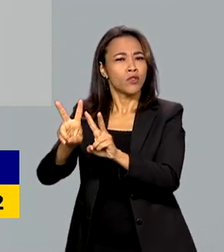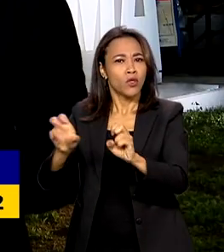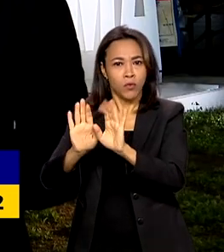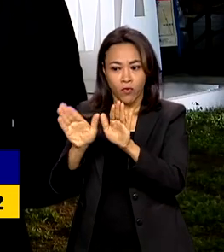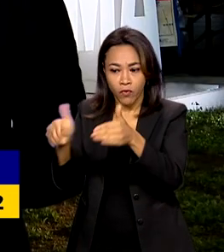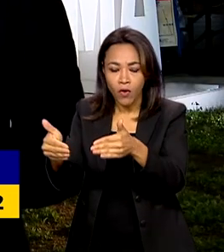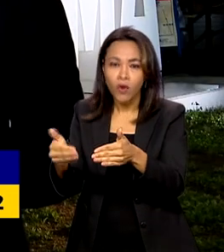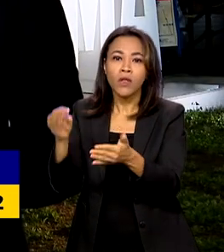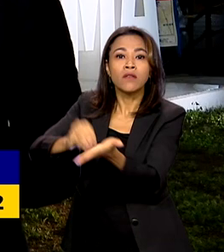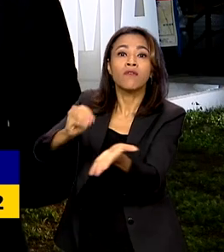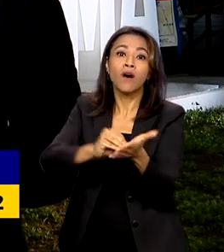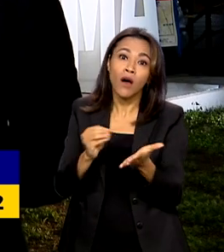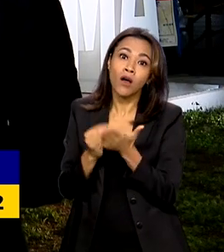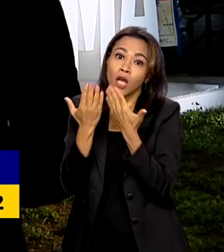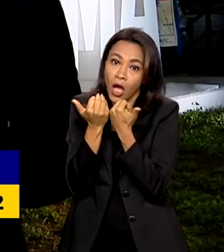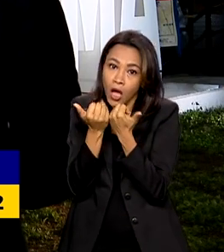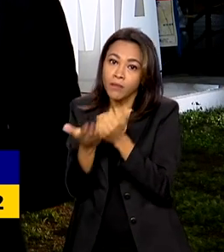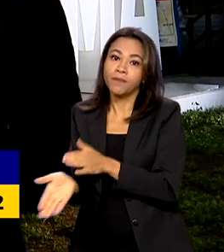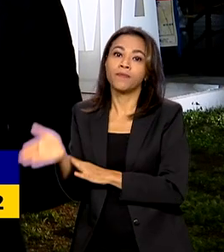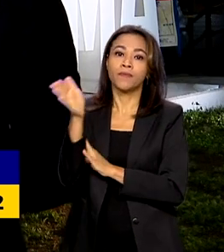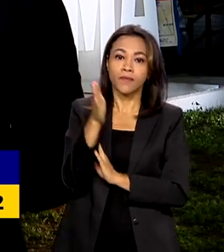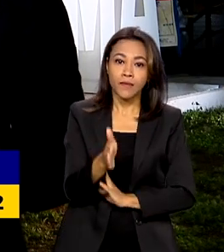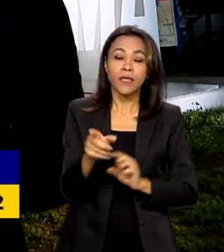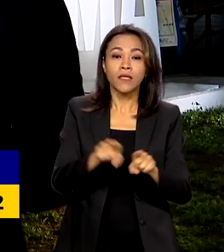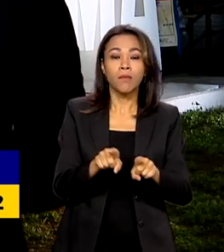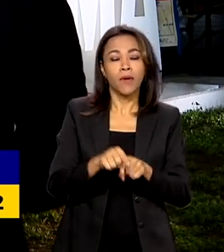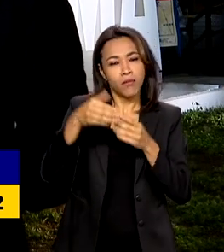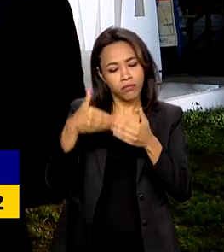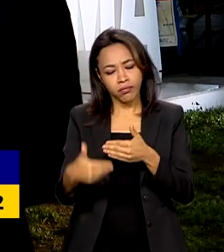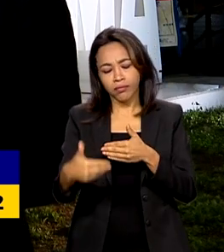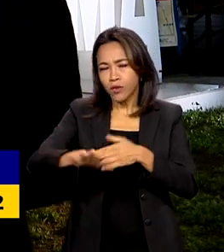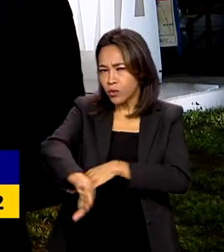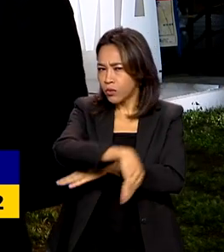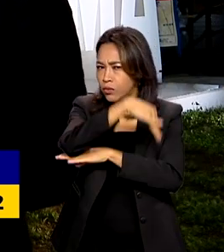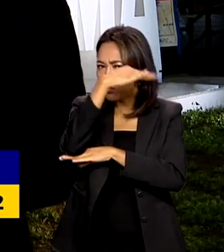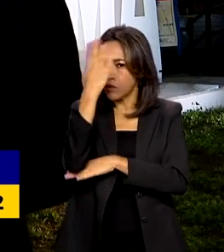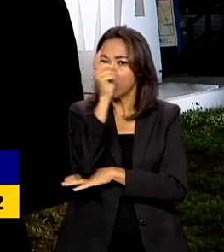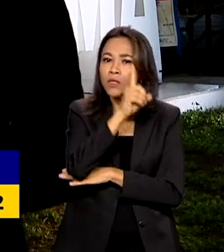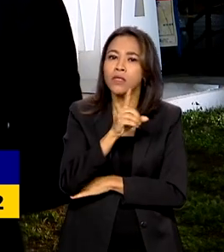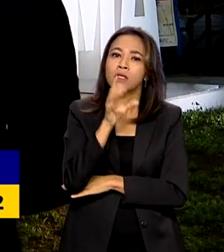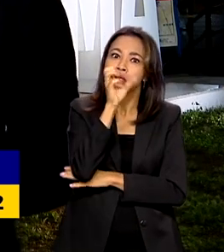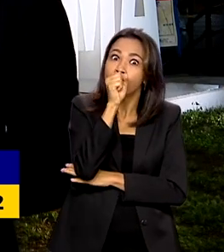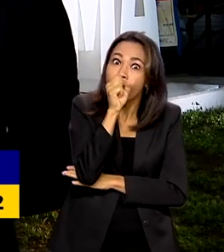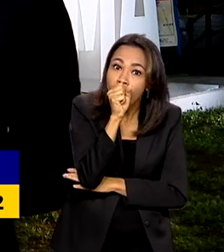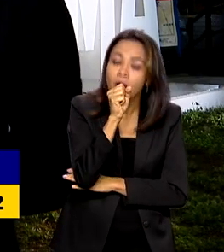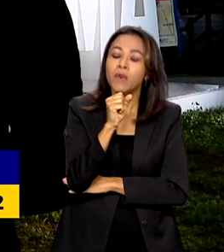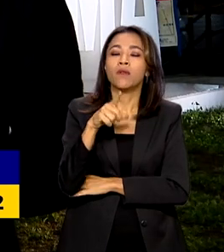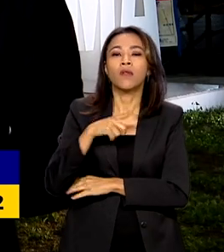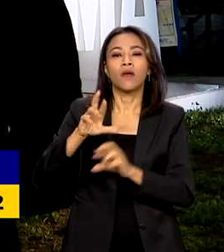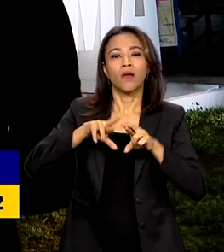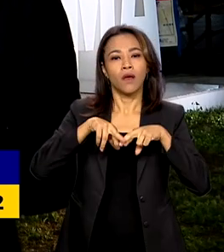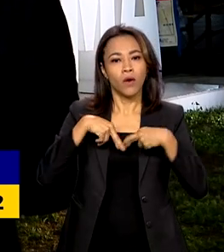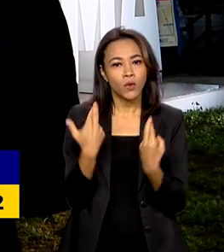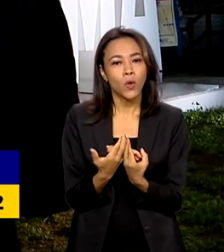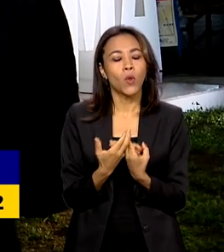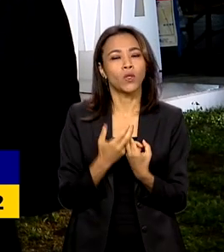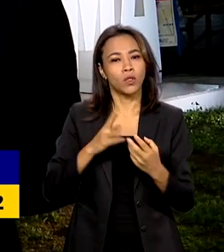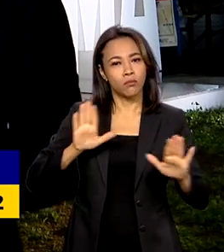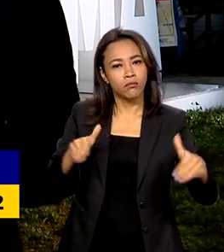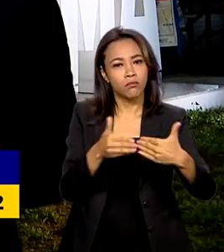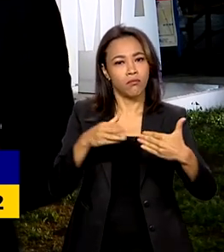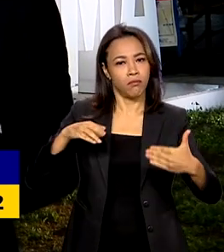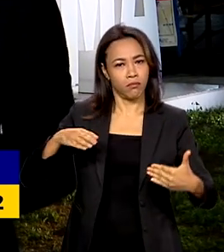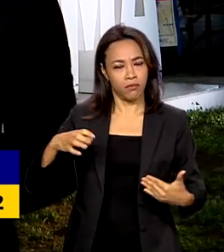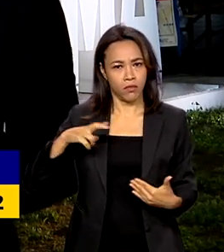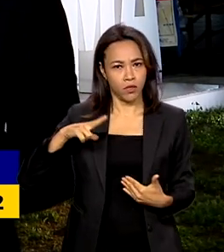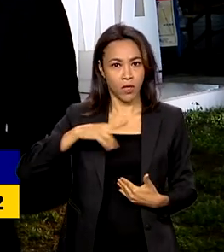alimentar. O presidente Lula também terá, ao longo do sábado, várias reuniões privadas com pelo menos seis autoridades.